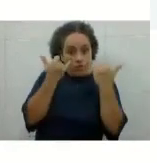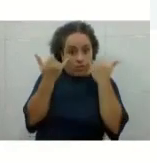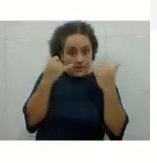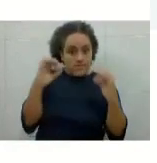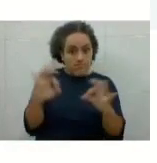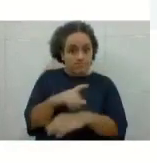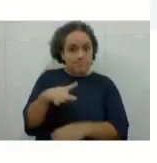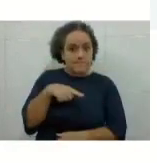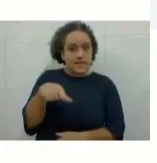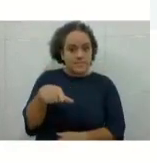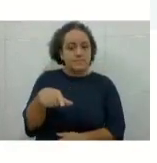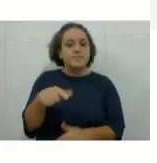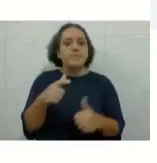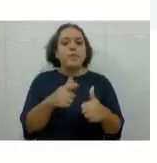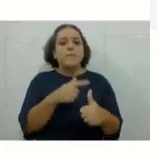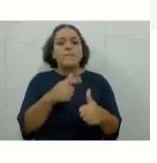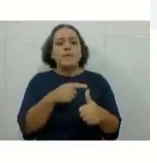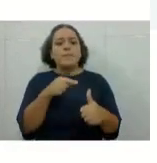primeiro,